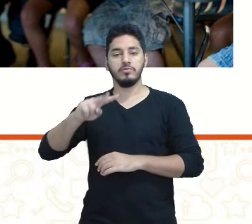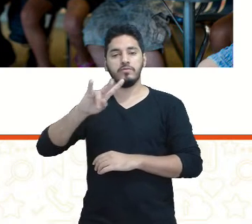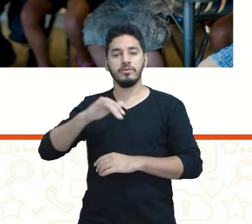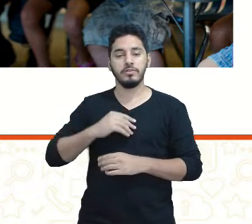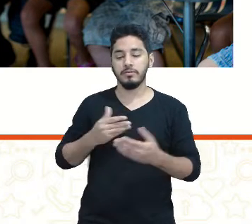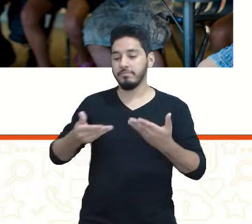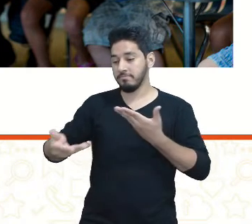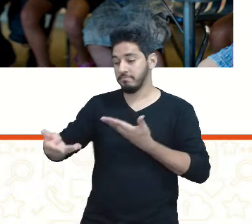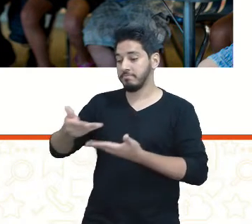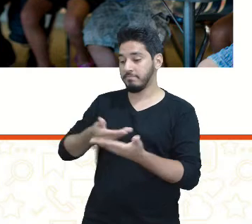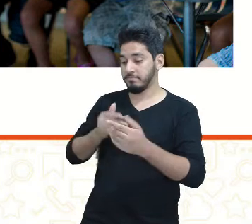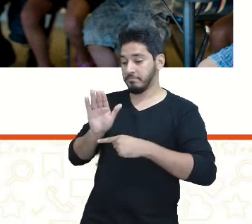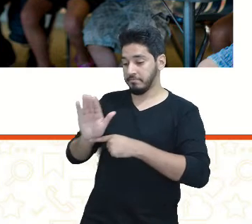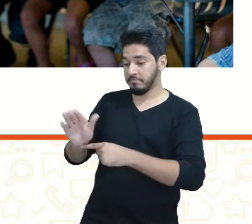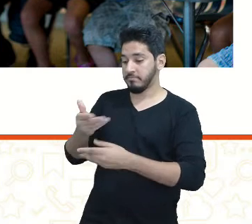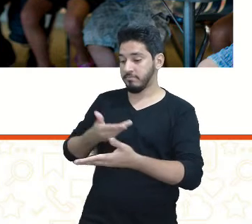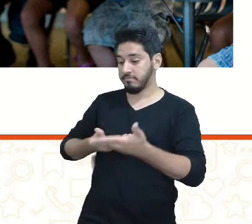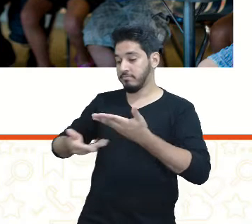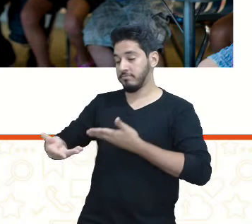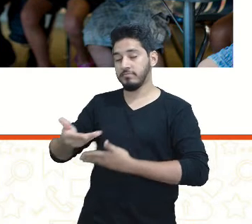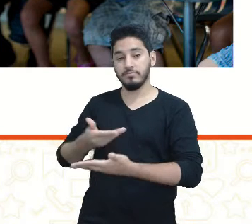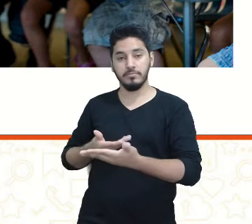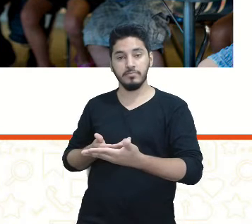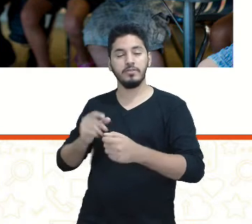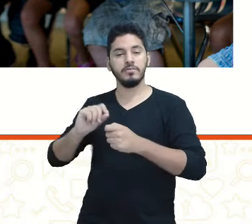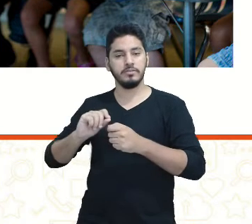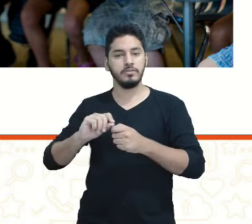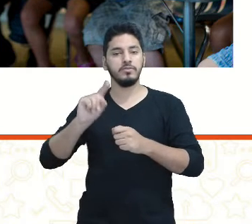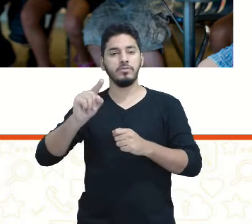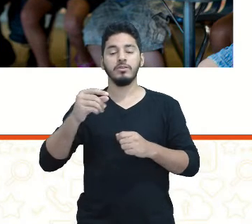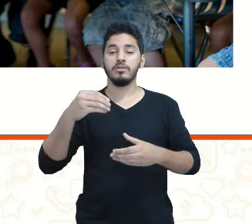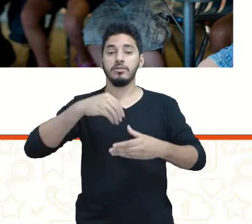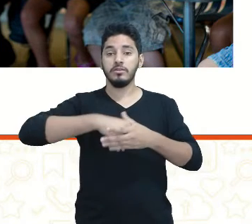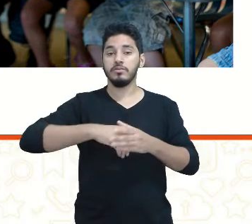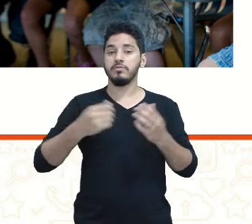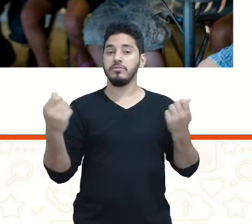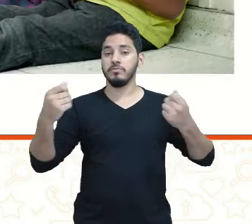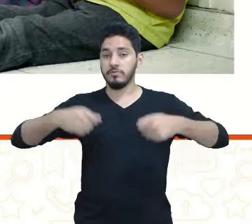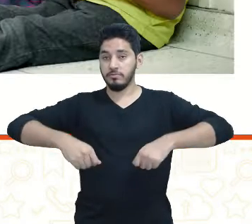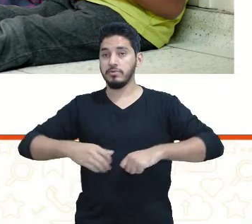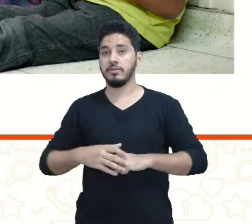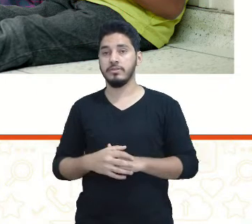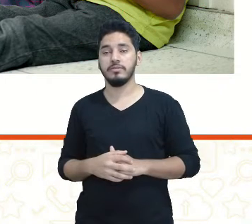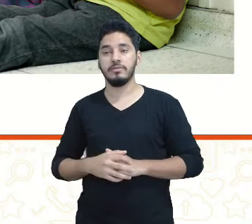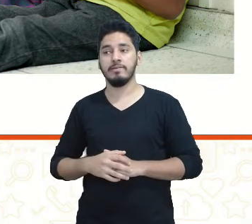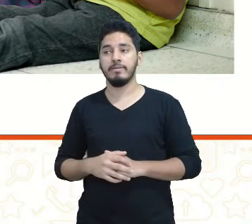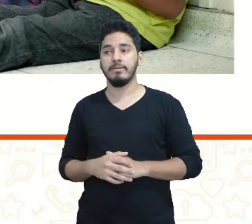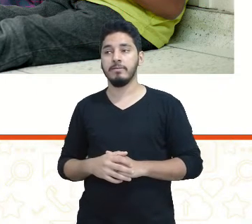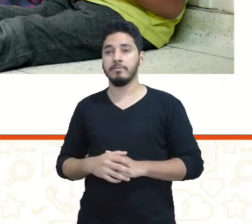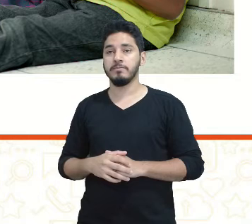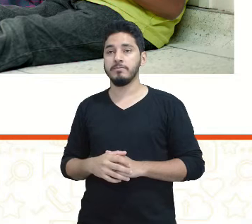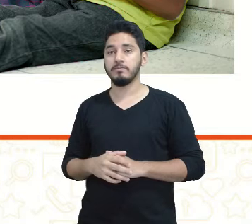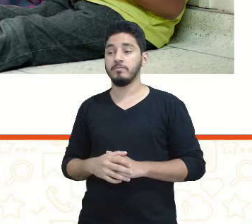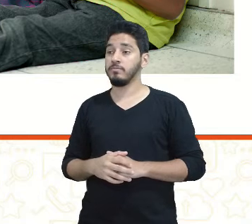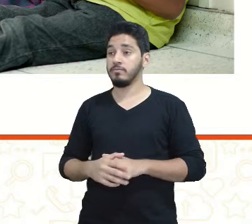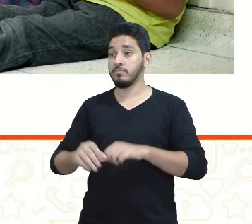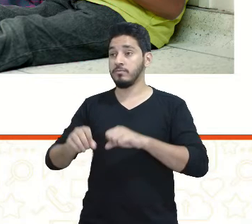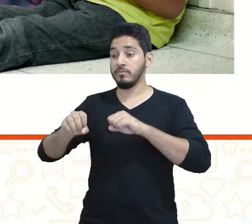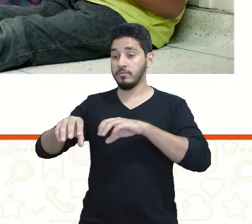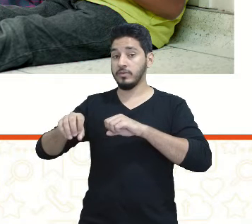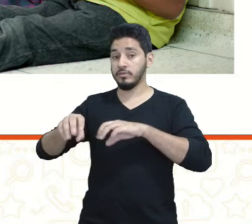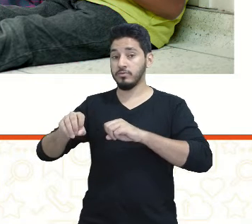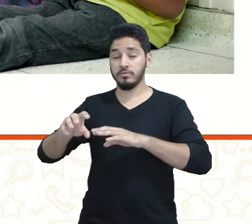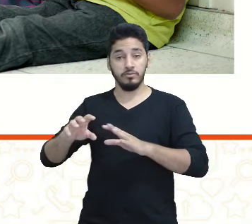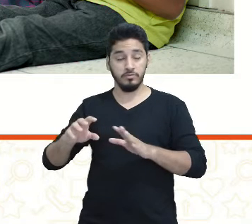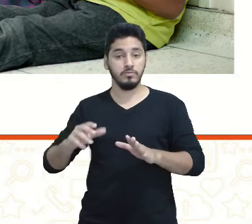mediando e fazendo um trabalho dentro das suas possibilidades. Os estudantes